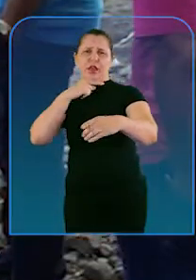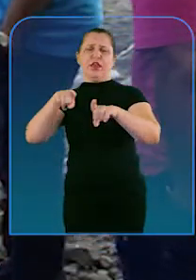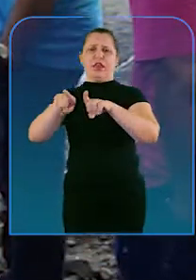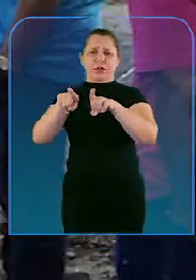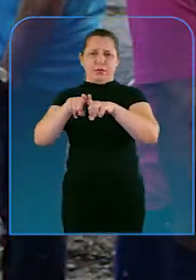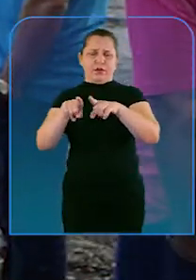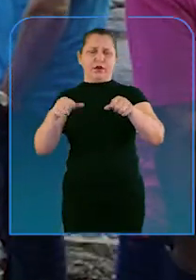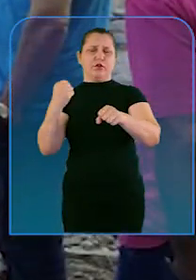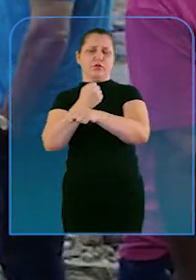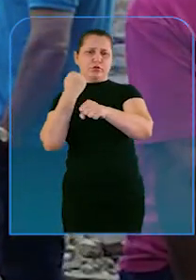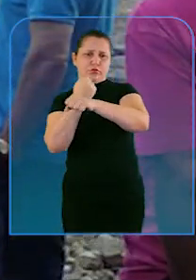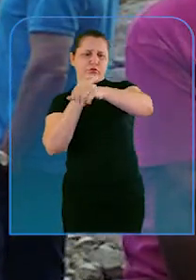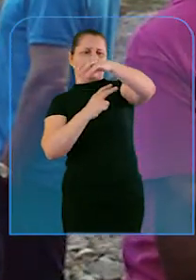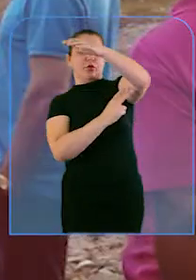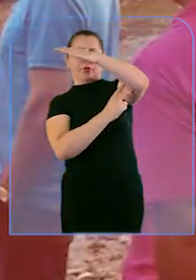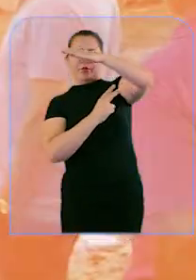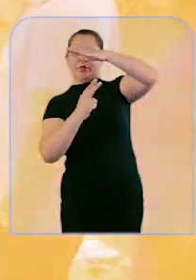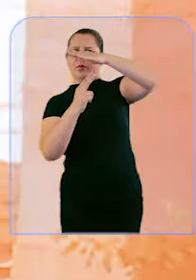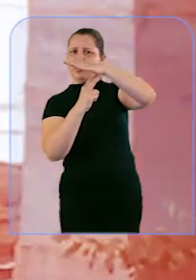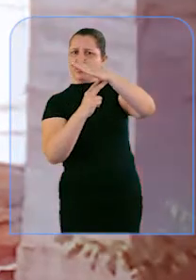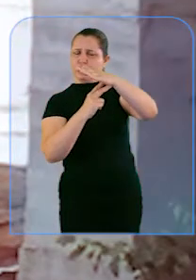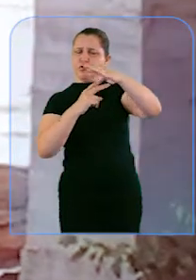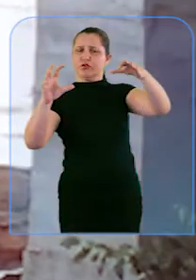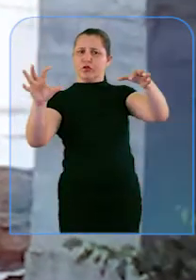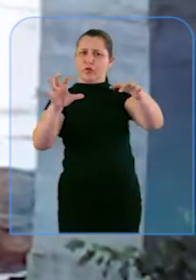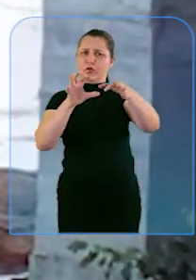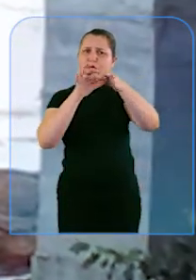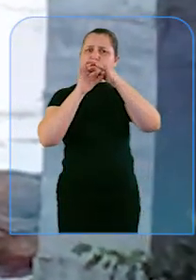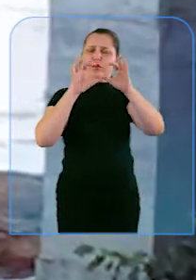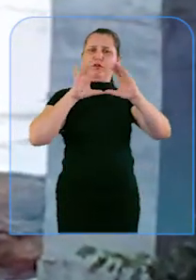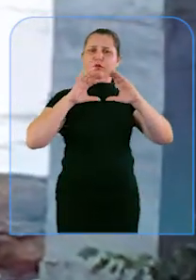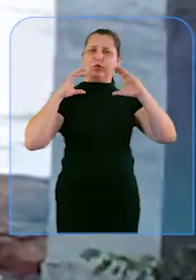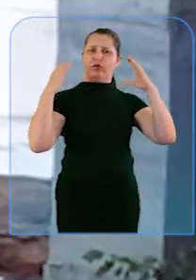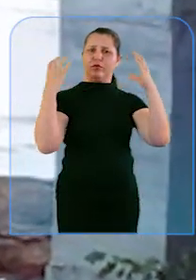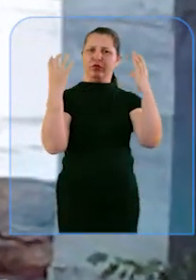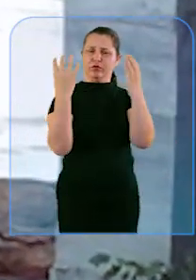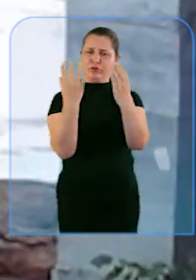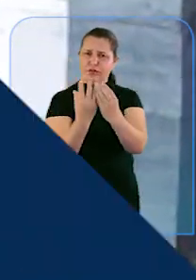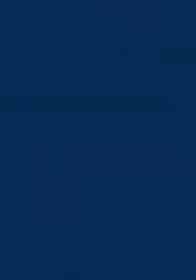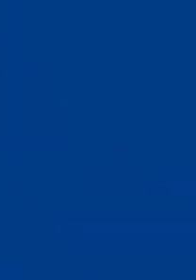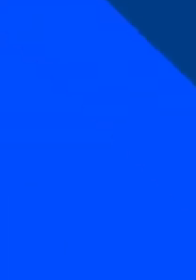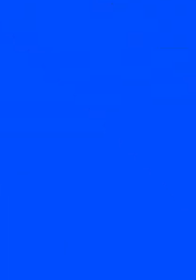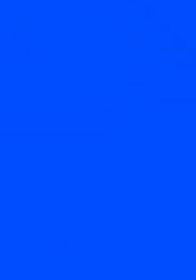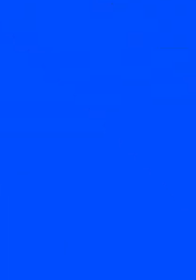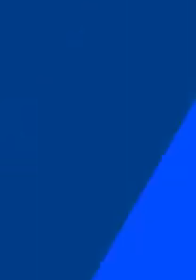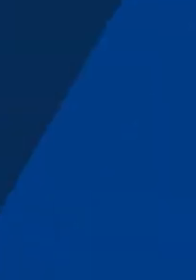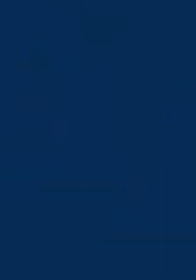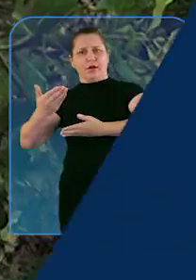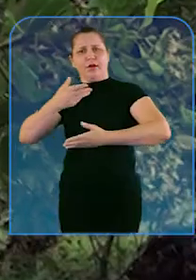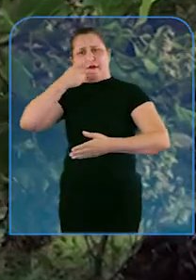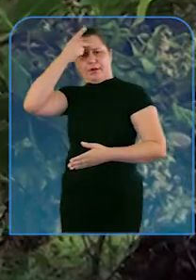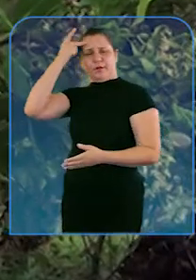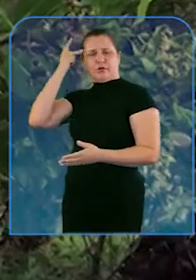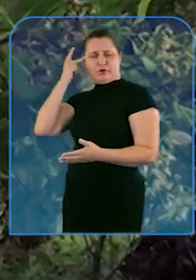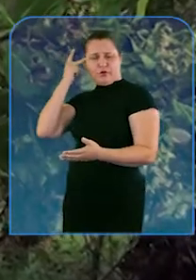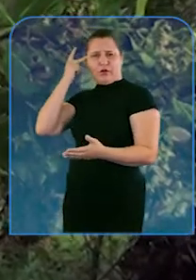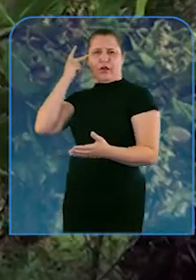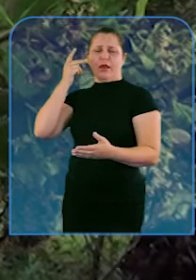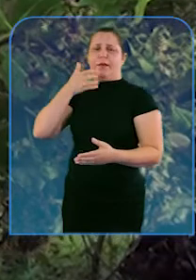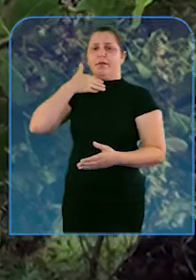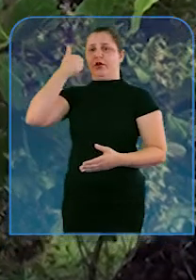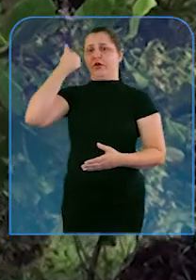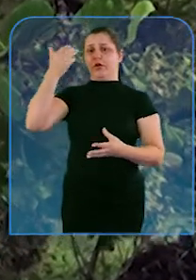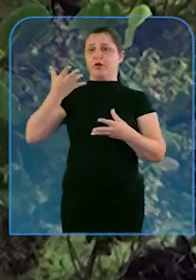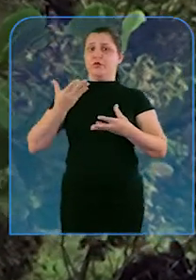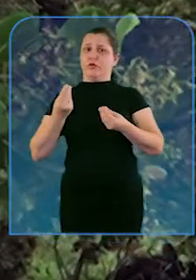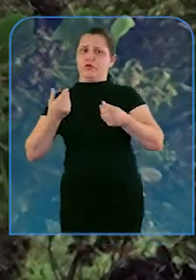construiu pontes, como a do Taquaruçu, ligando comunidades e aproximando pessoas. Melhora bastante o escoamento